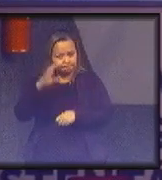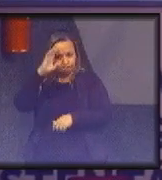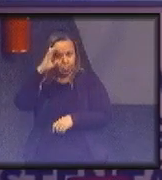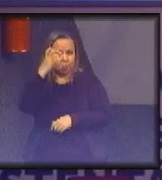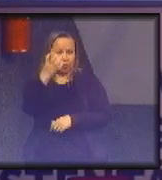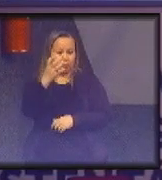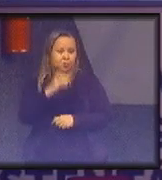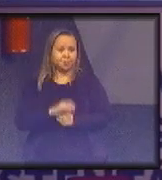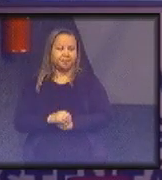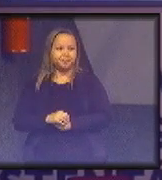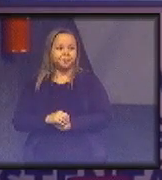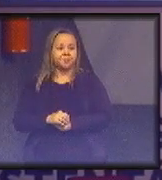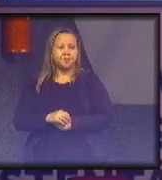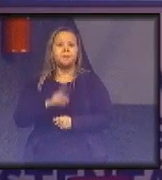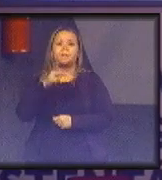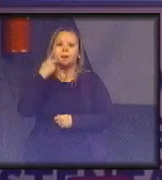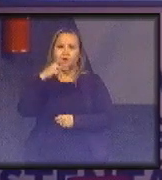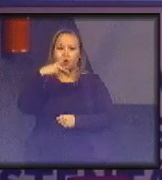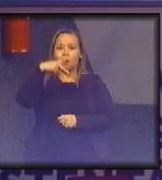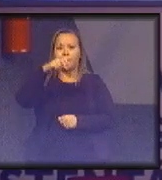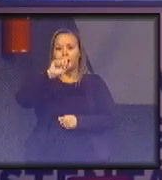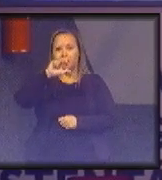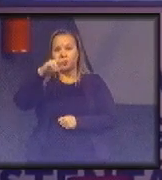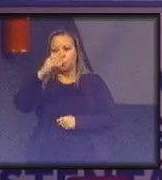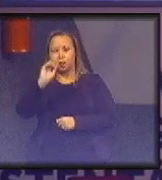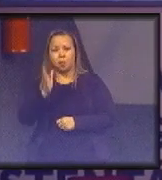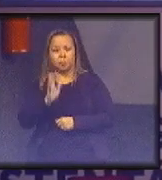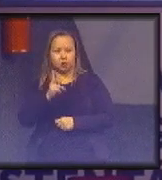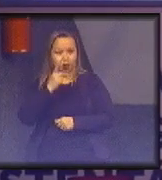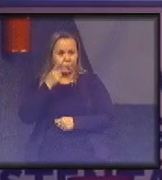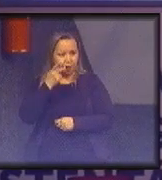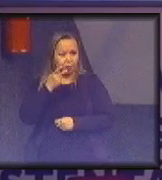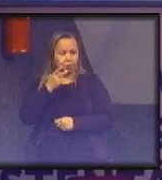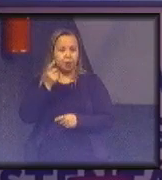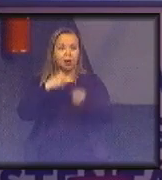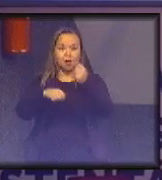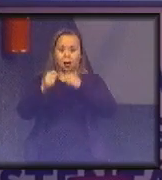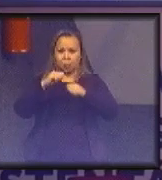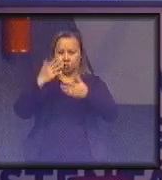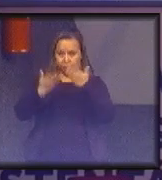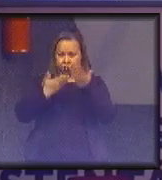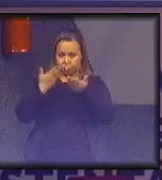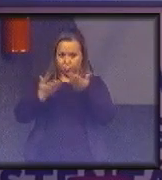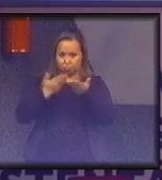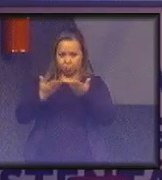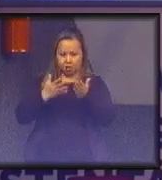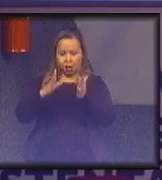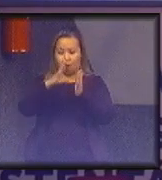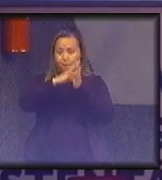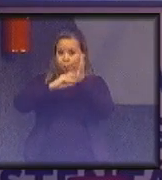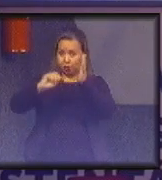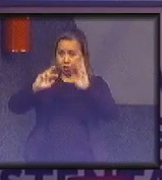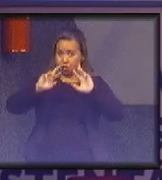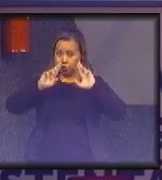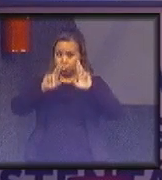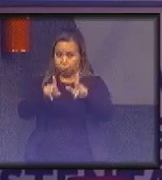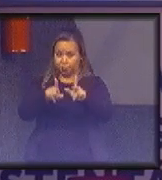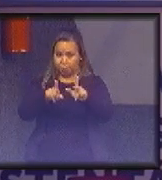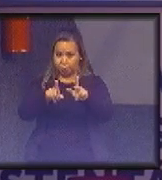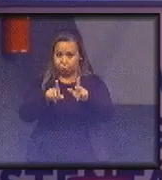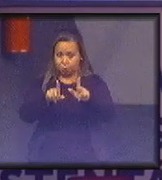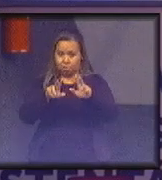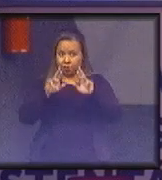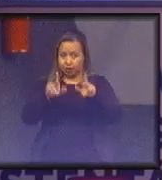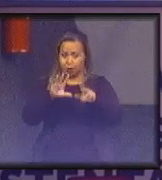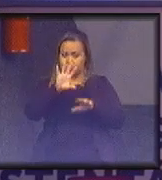Como já foi dito pelo Pablo, a economia circular é a contraposição ao modelo econômico linear em que se extrai,